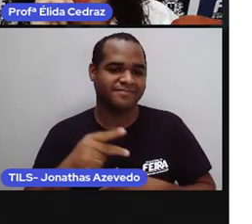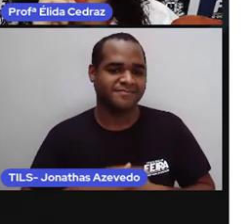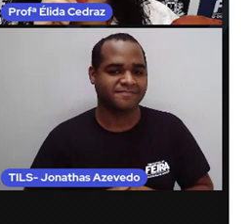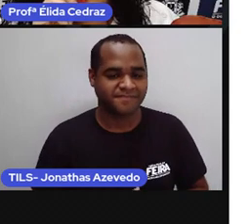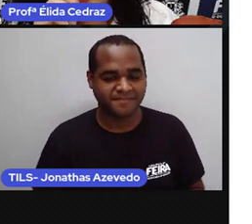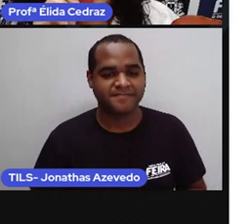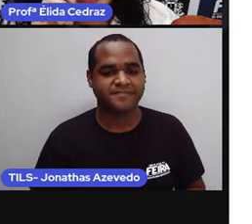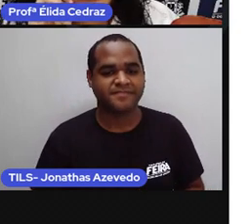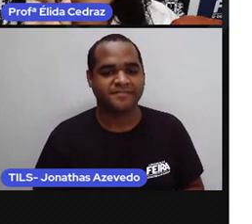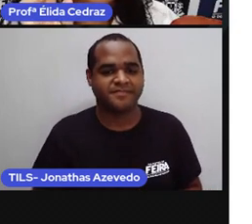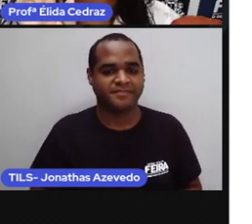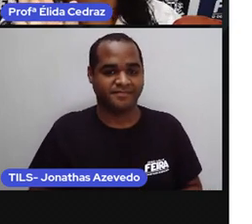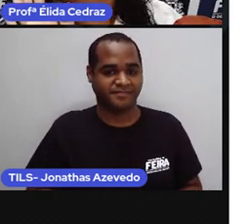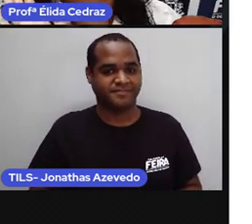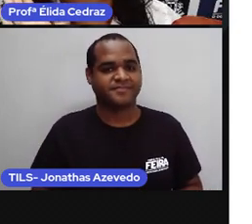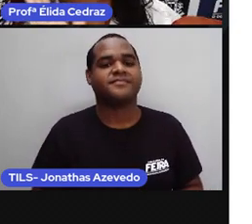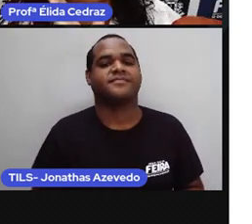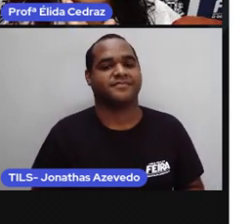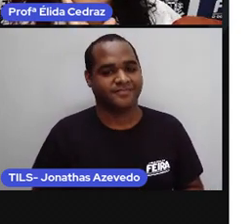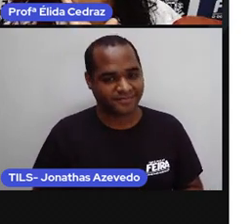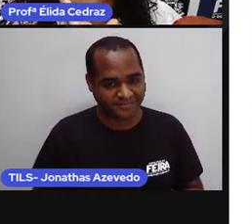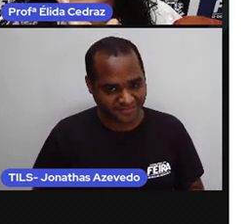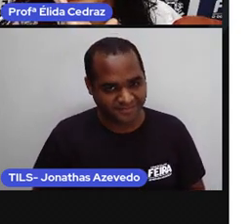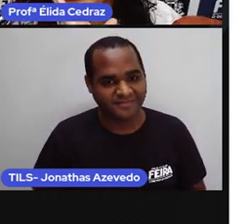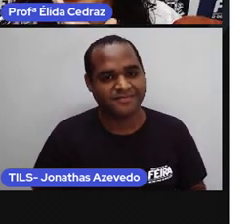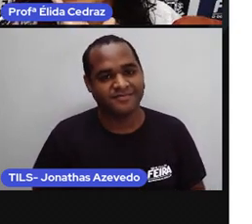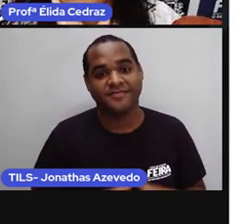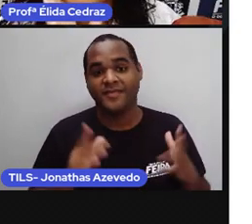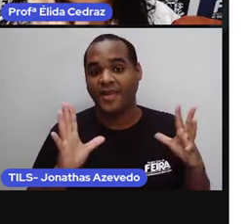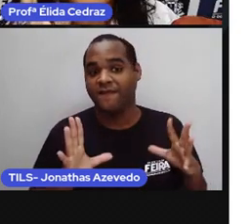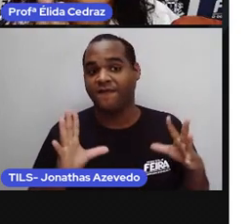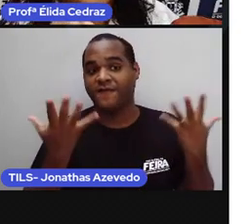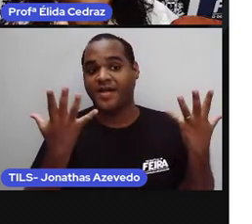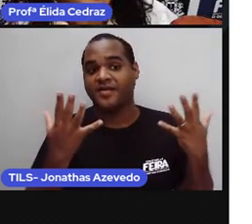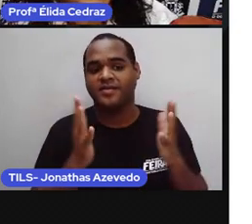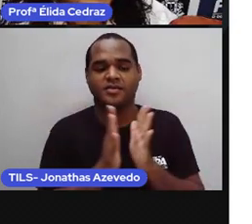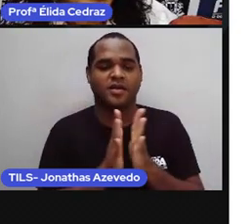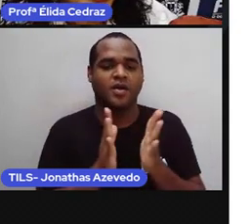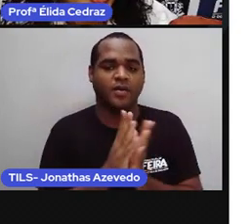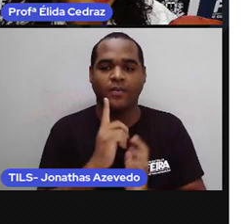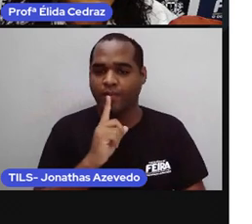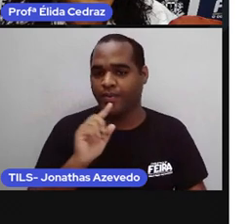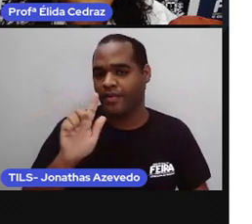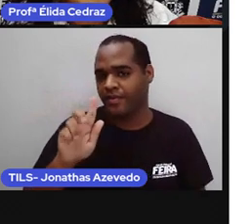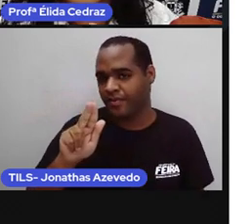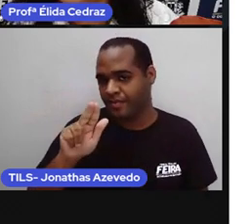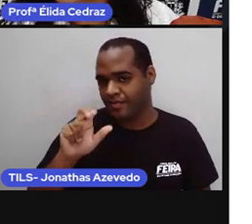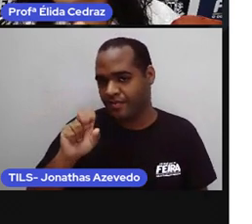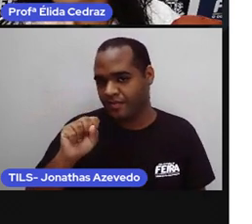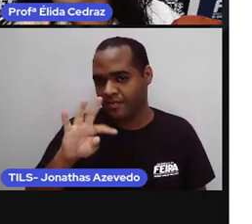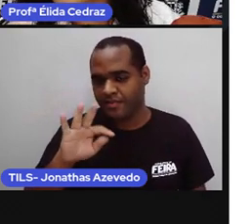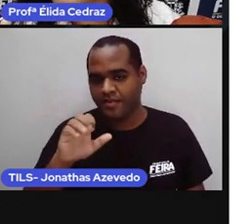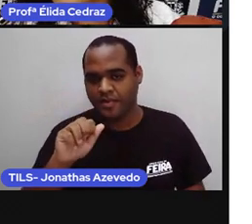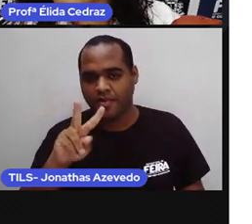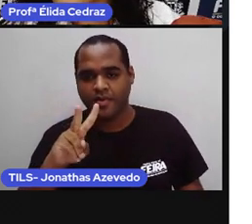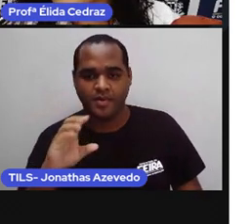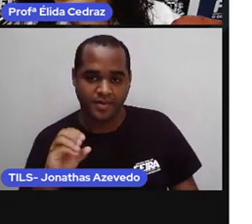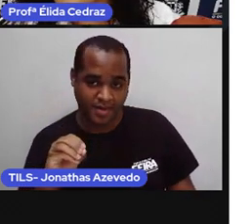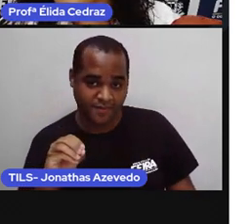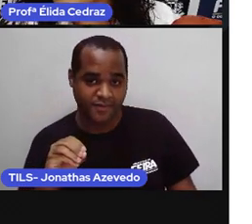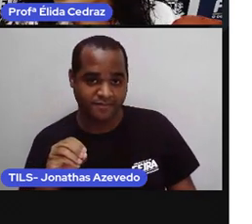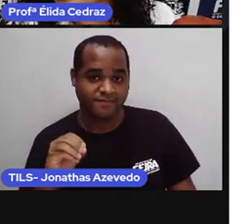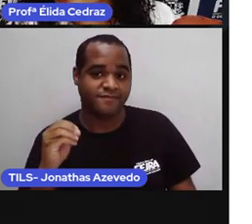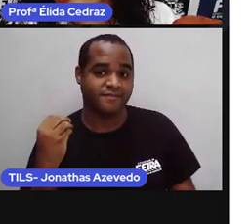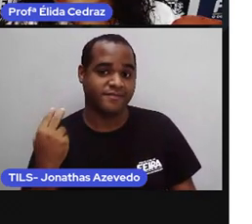Olha só que lindo. A festa de aniversário de Gustavo e a festa de